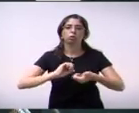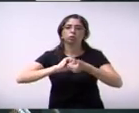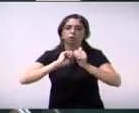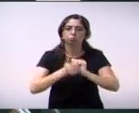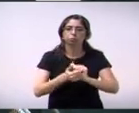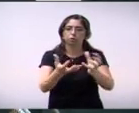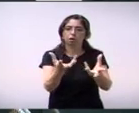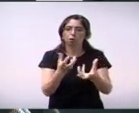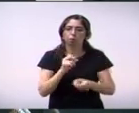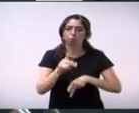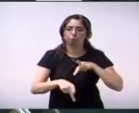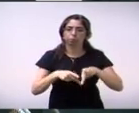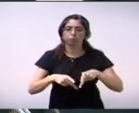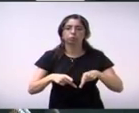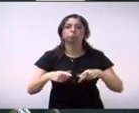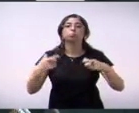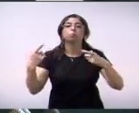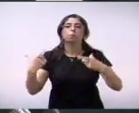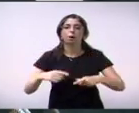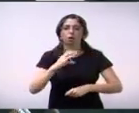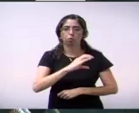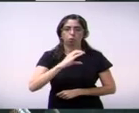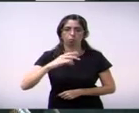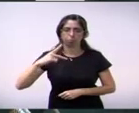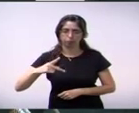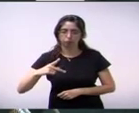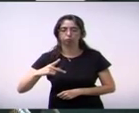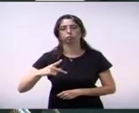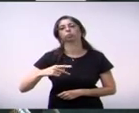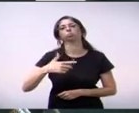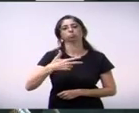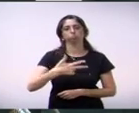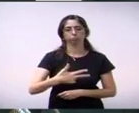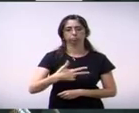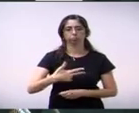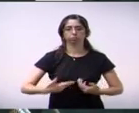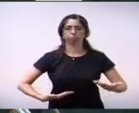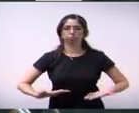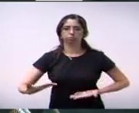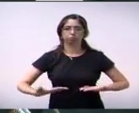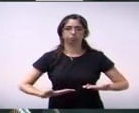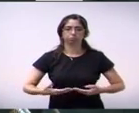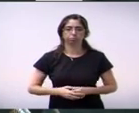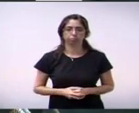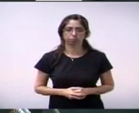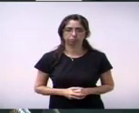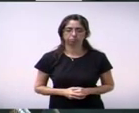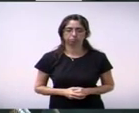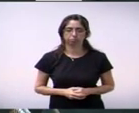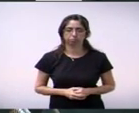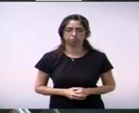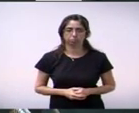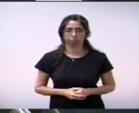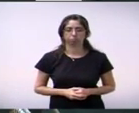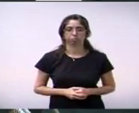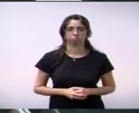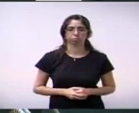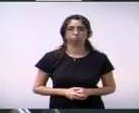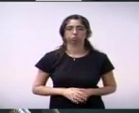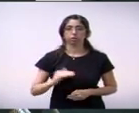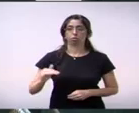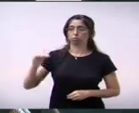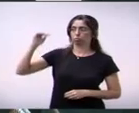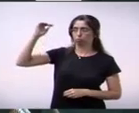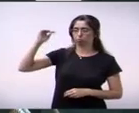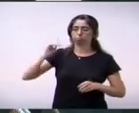população dos bairros Coperlotes, Bom Retiro e Parque dos Servidores. 148 do vereador João Mota requer